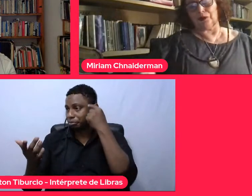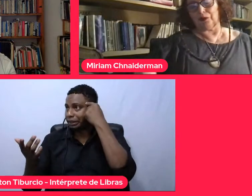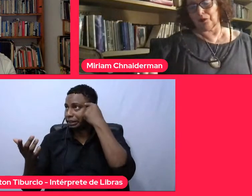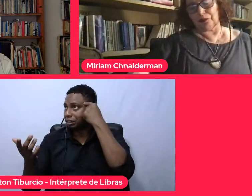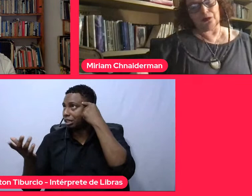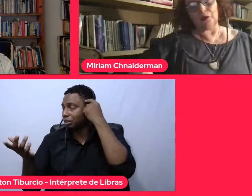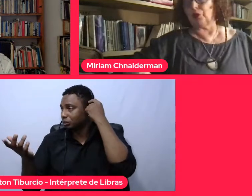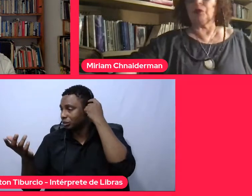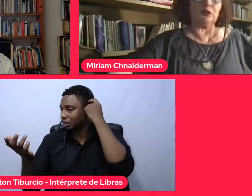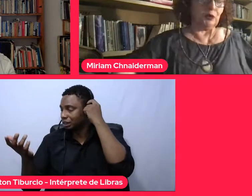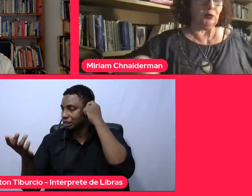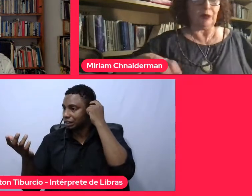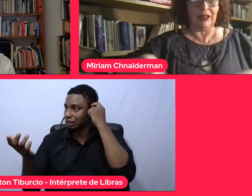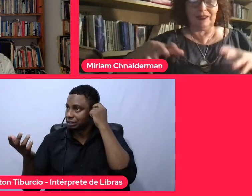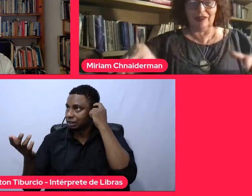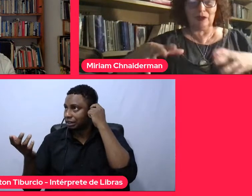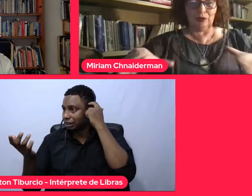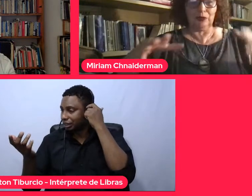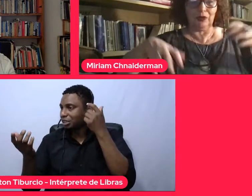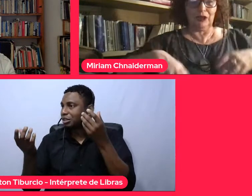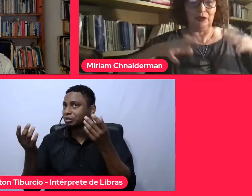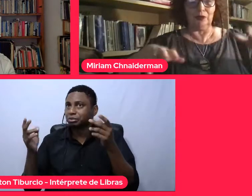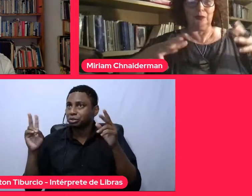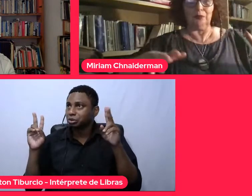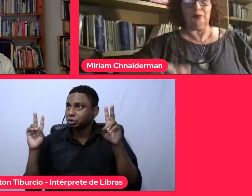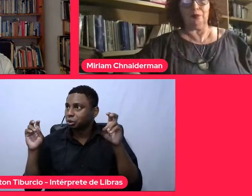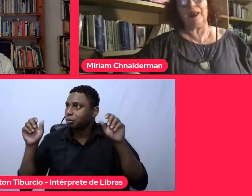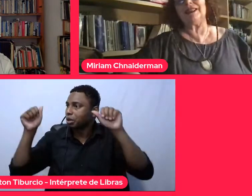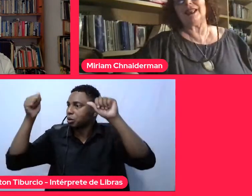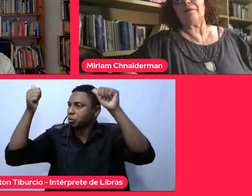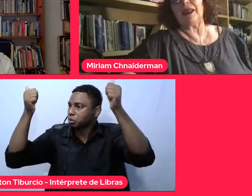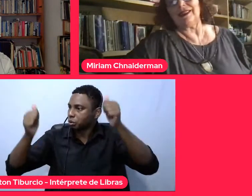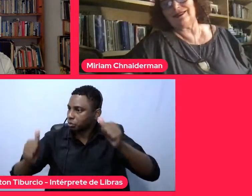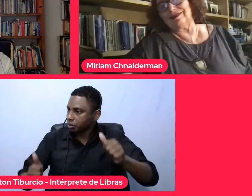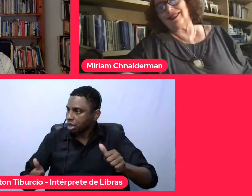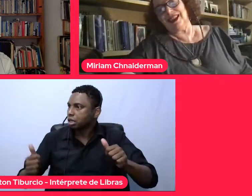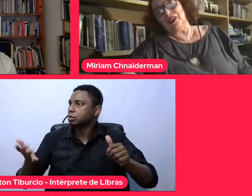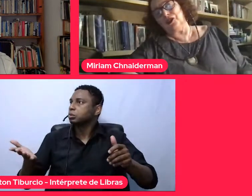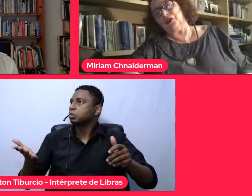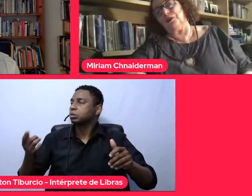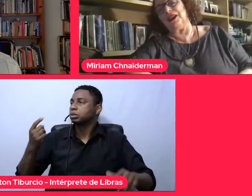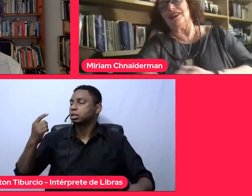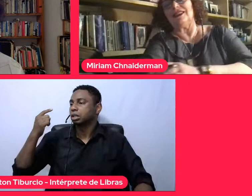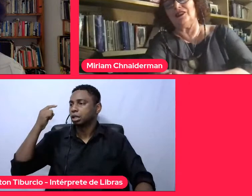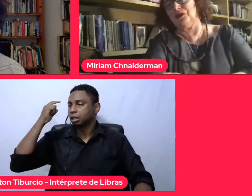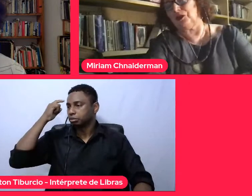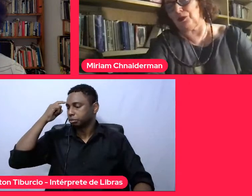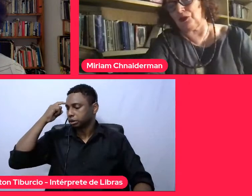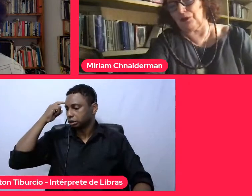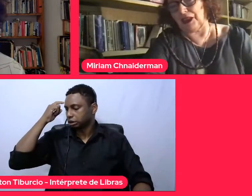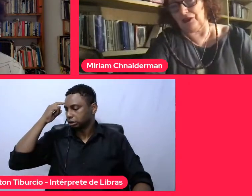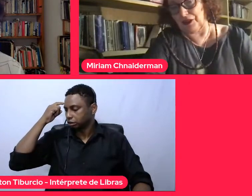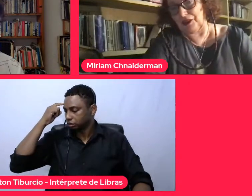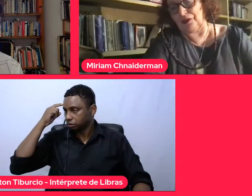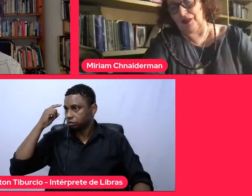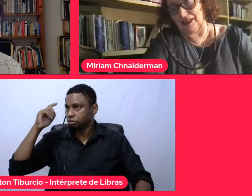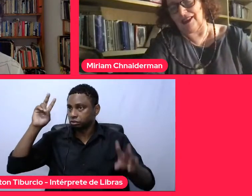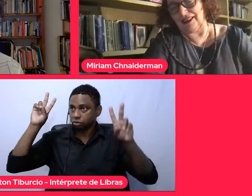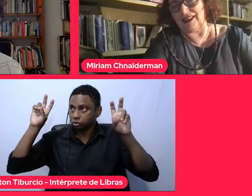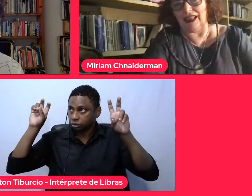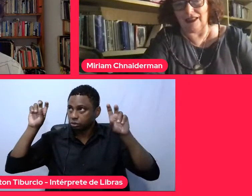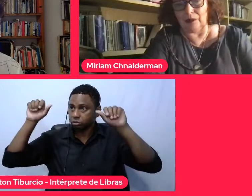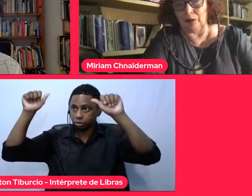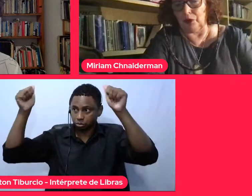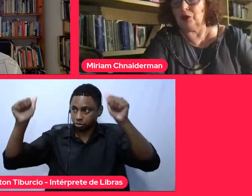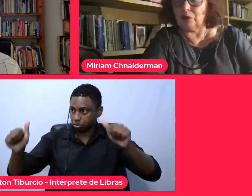pensando sobre os monumentos, construindo um pensamento sobre a questão dos monumentos, então